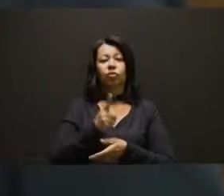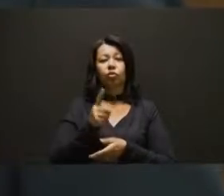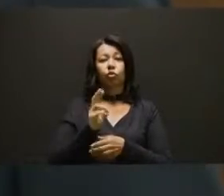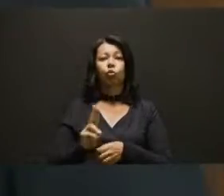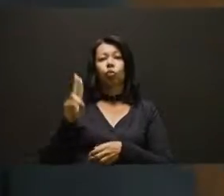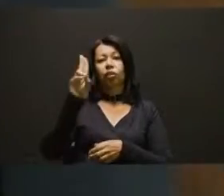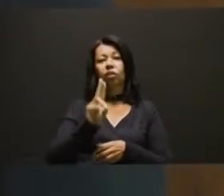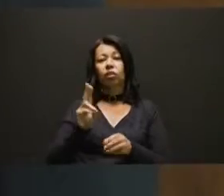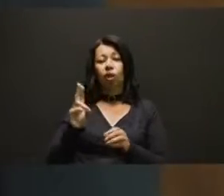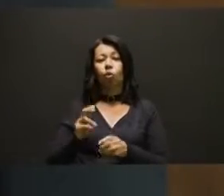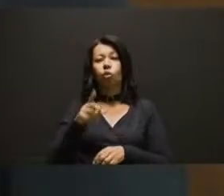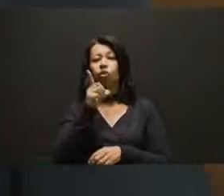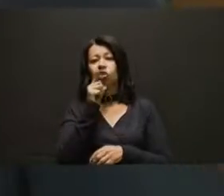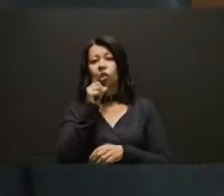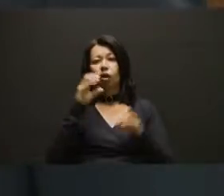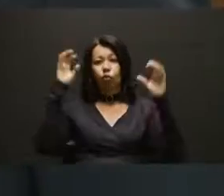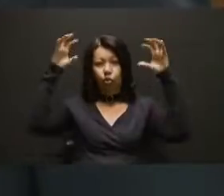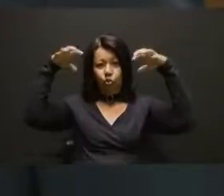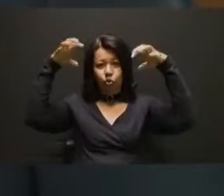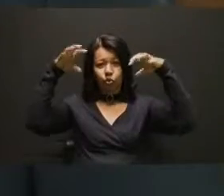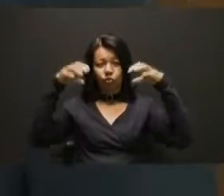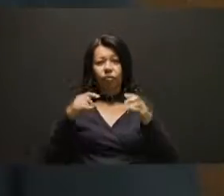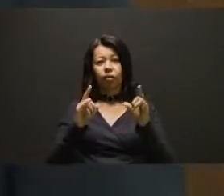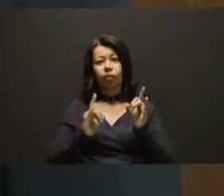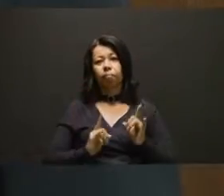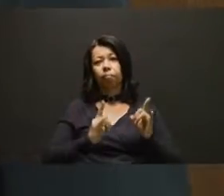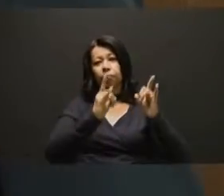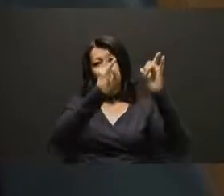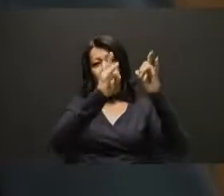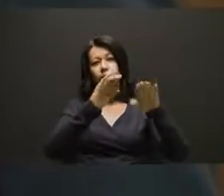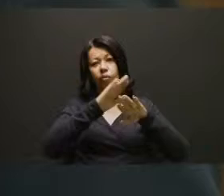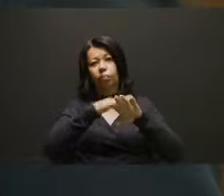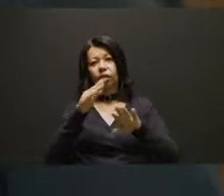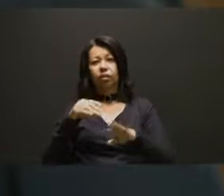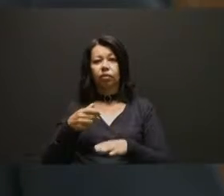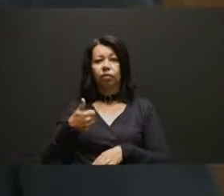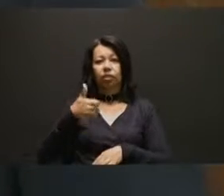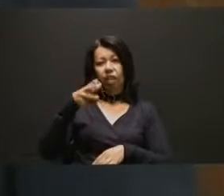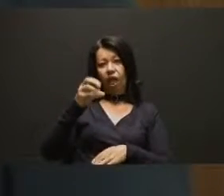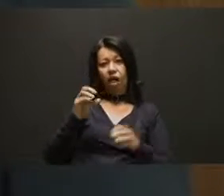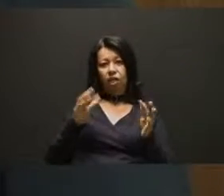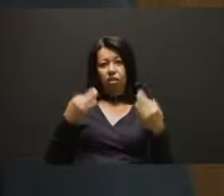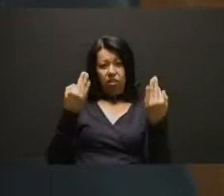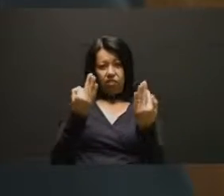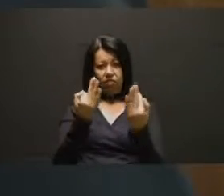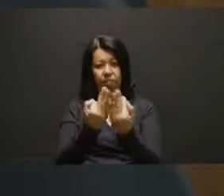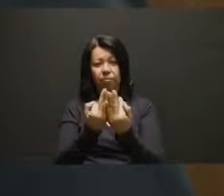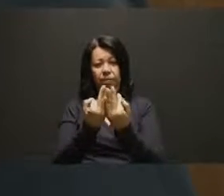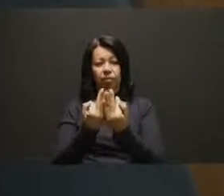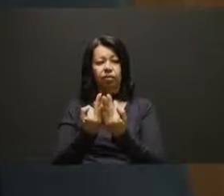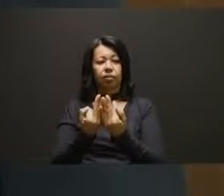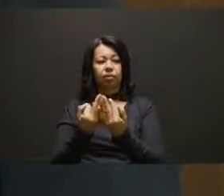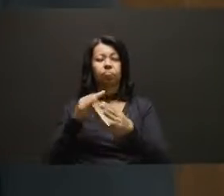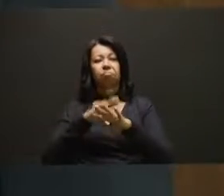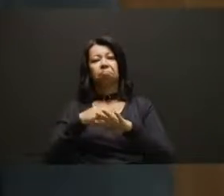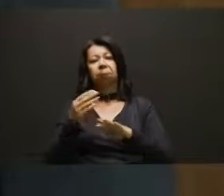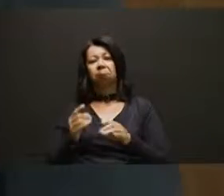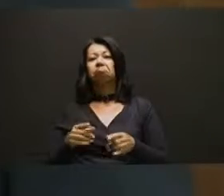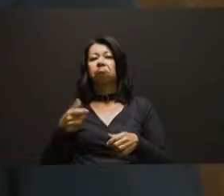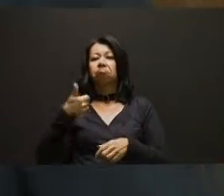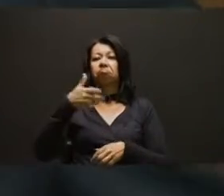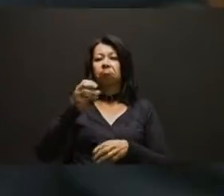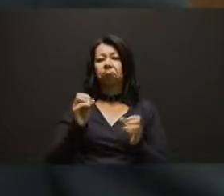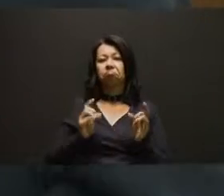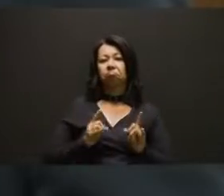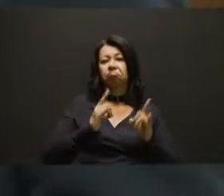reutilização de águas de chuva em condomínios e em prédios com mais de 10 famílias, com mais de 10 unidades. Isso vai obrigar